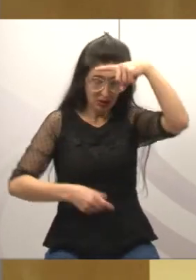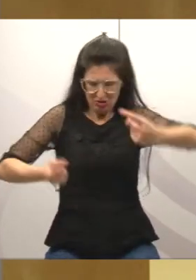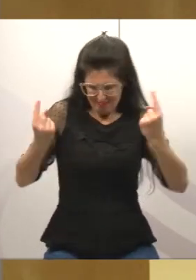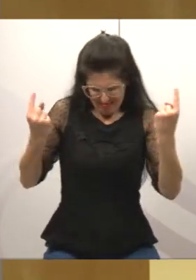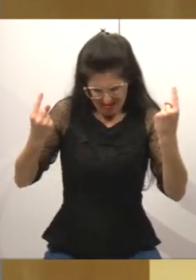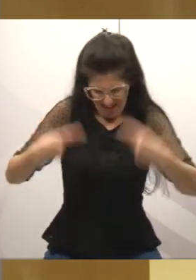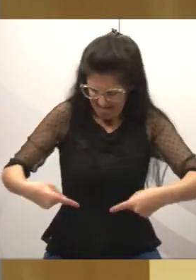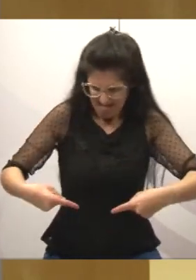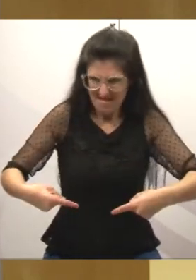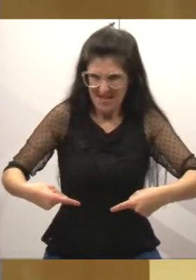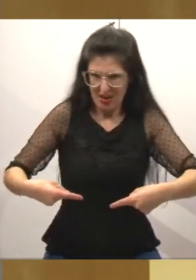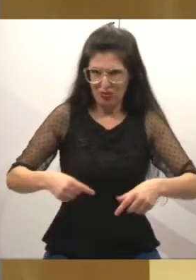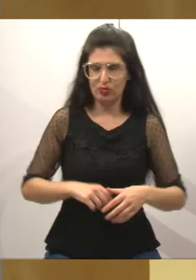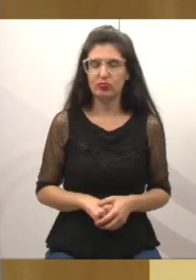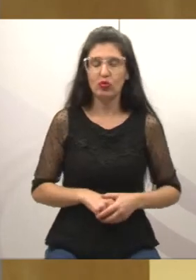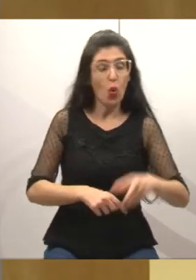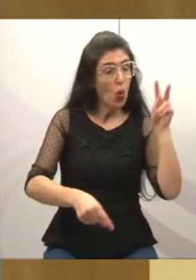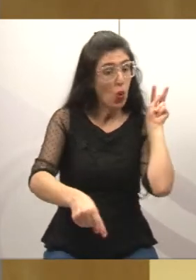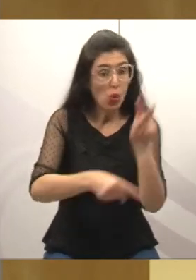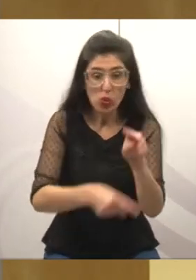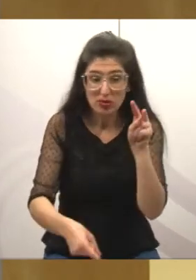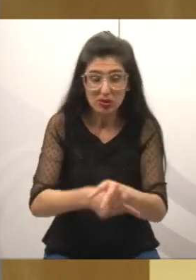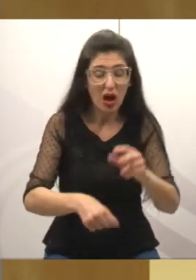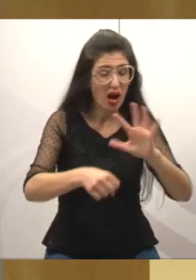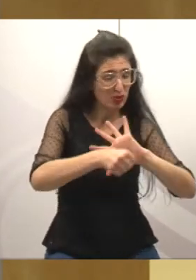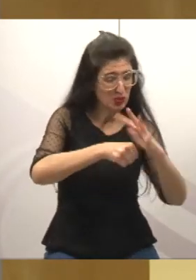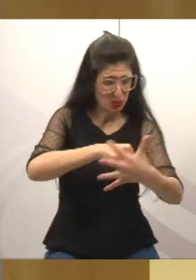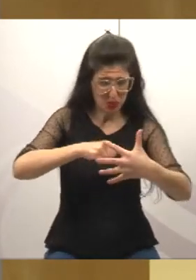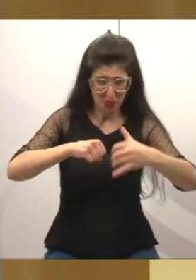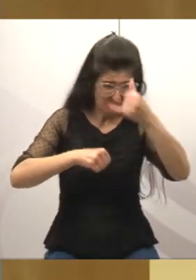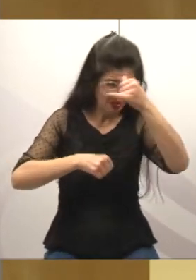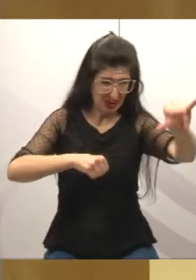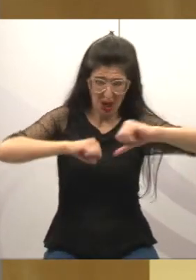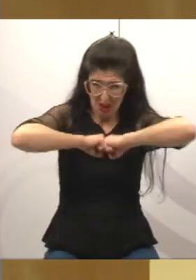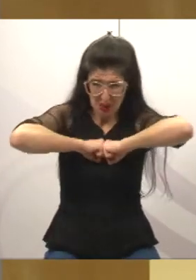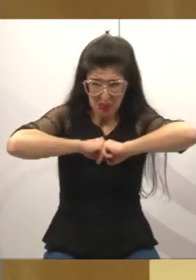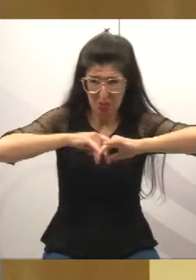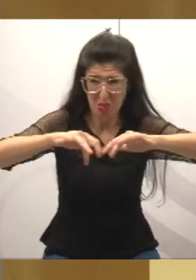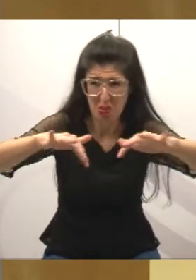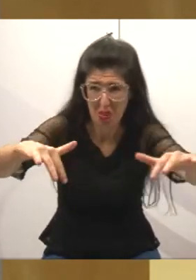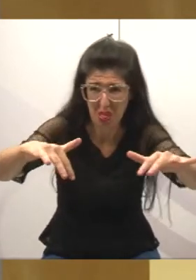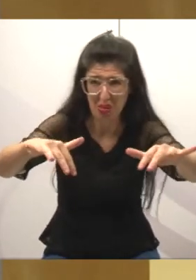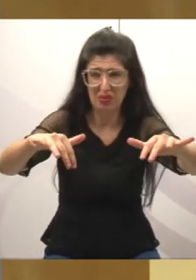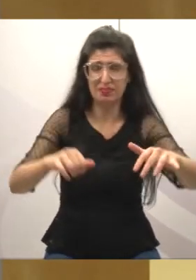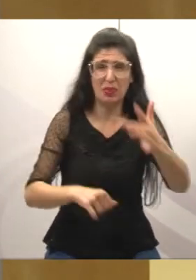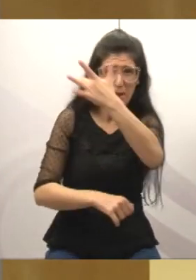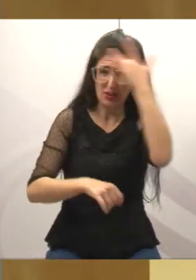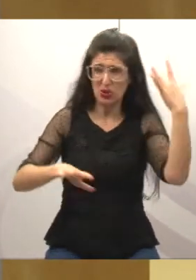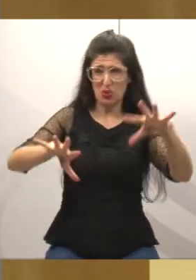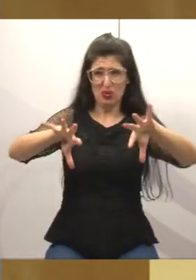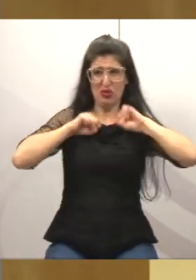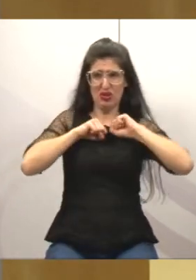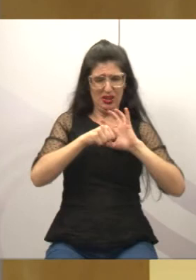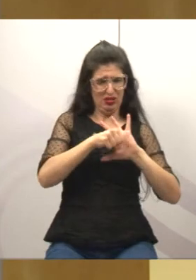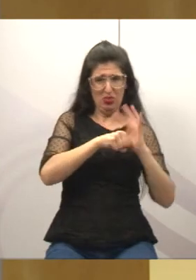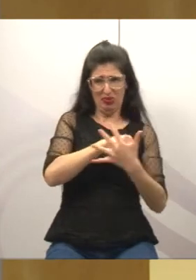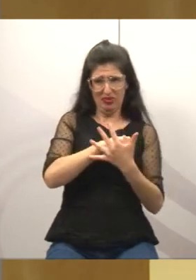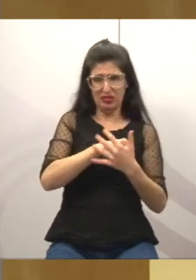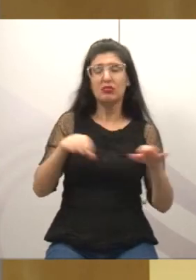ao mesmo tempo manter o atendimento a outras enfermidades, porque as pessoas não morrem só do COVID,